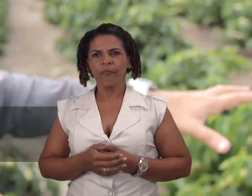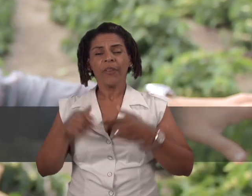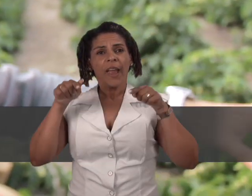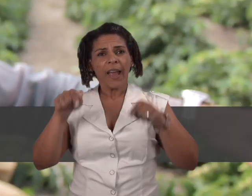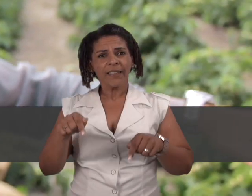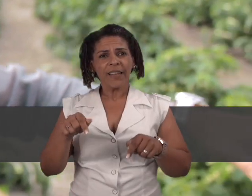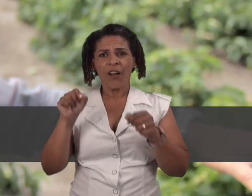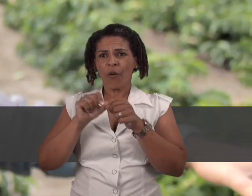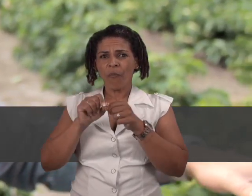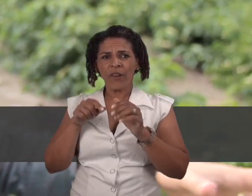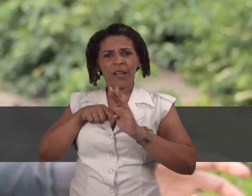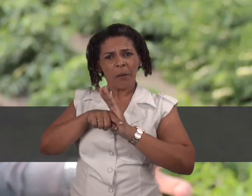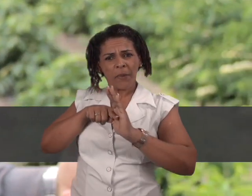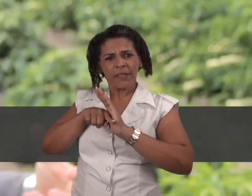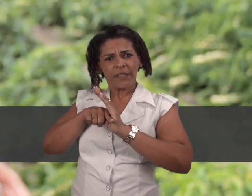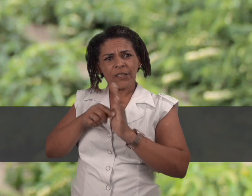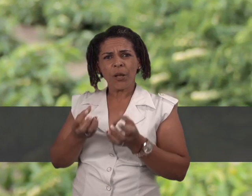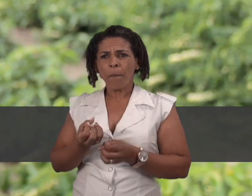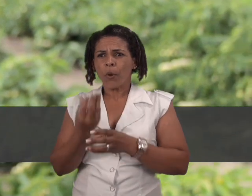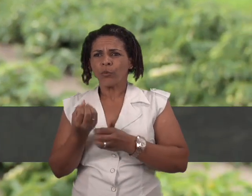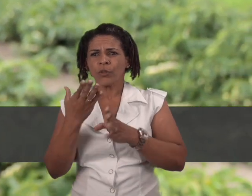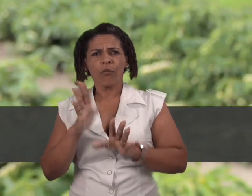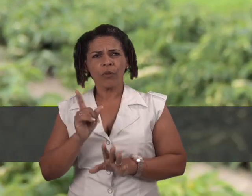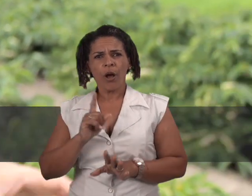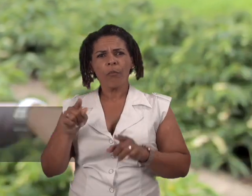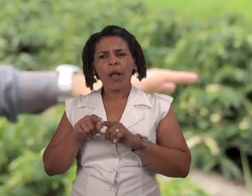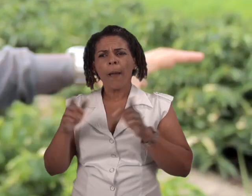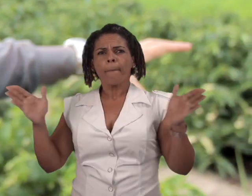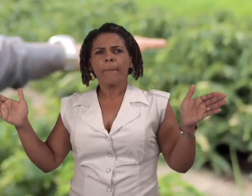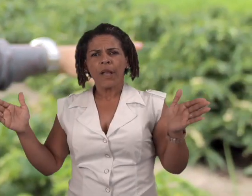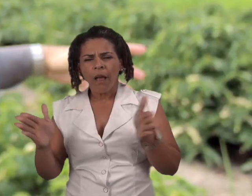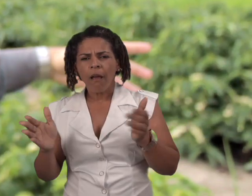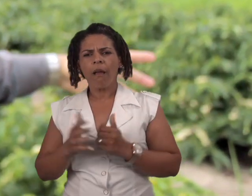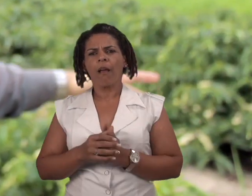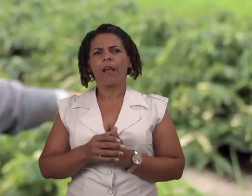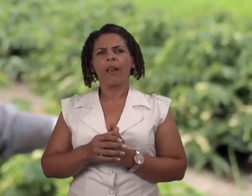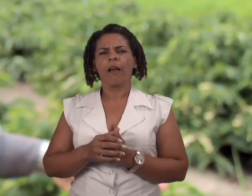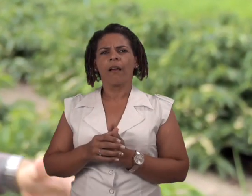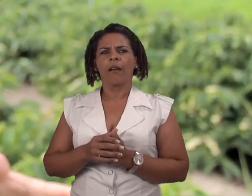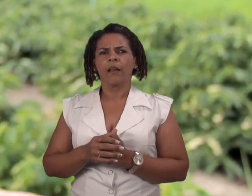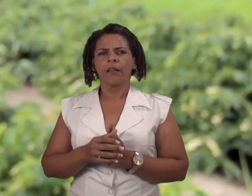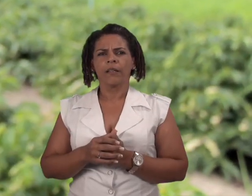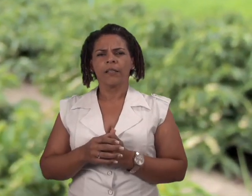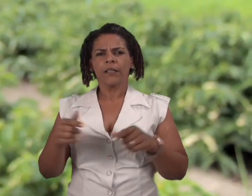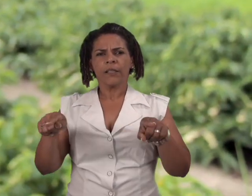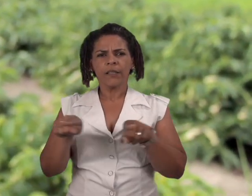é lógico que nós não vamos fazer pesquisa de produção mais, porque são áreas pequenas, são áreas muito pequenas,